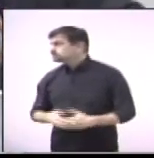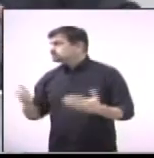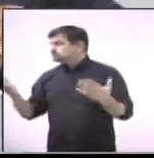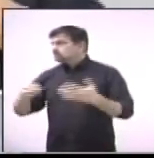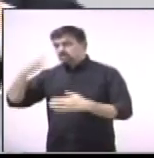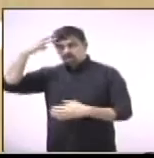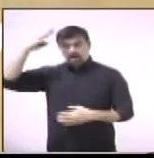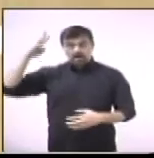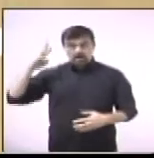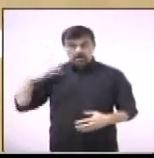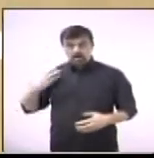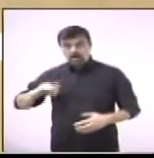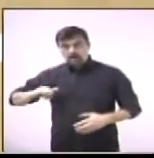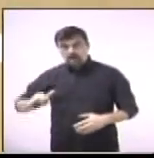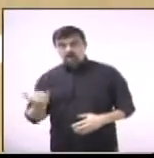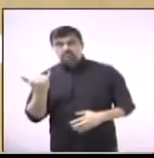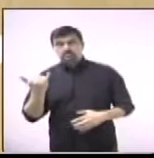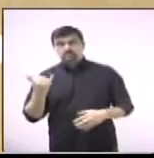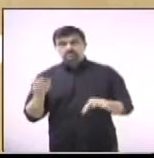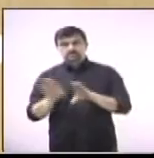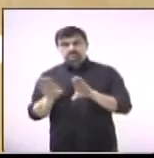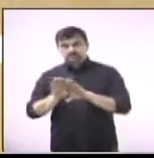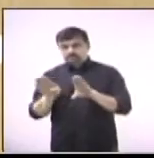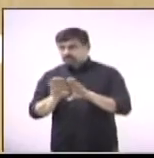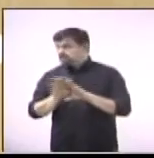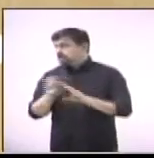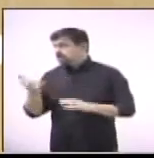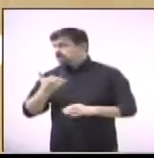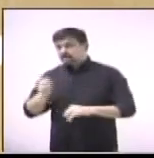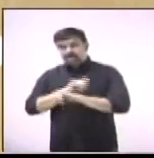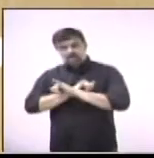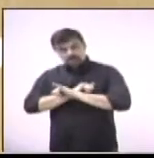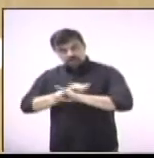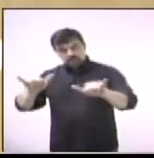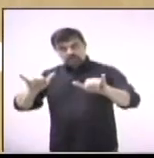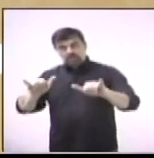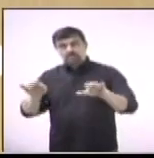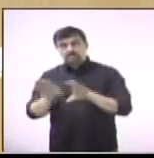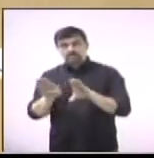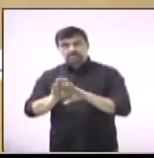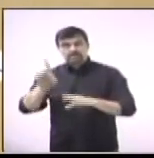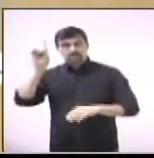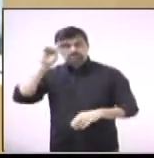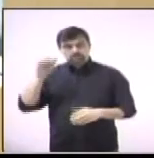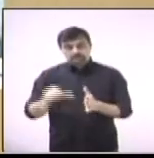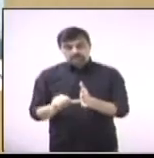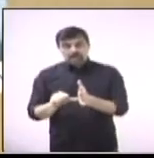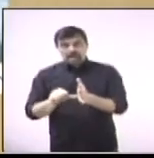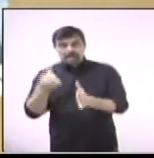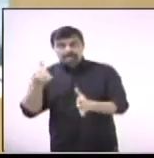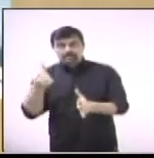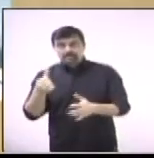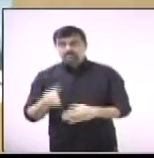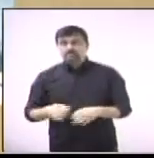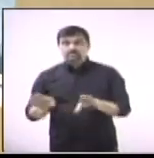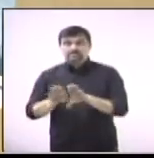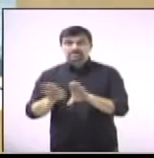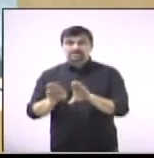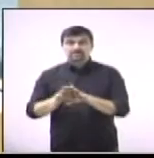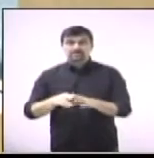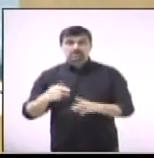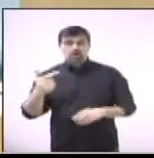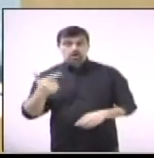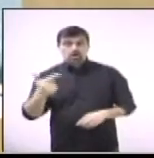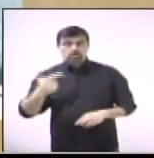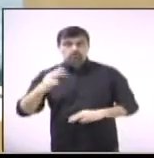Presidente, eu vou aproveitar a quebra de protocolo para deixar informado também que no dia 1º, dia 2 de junho,